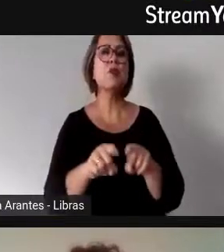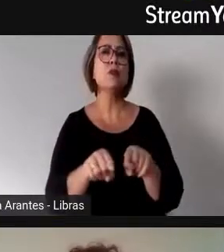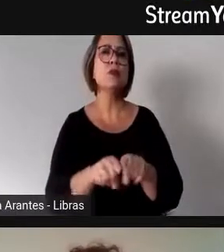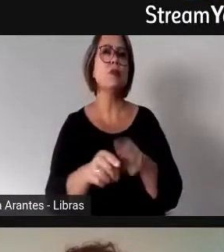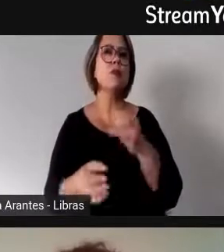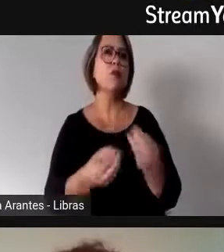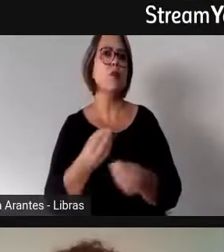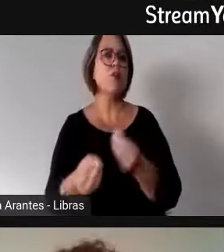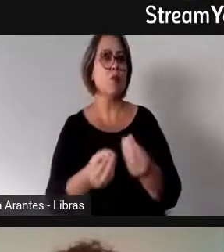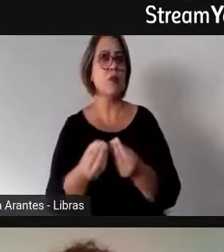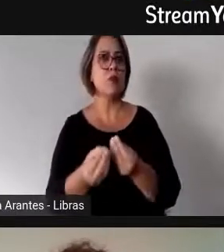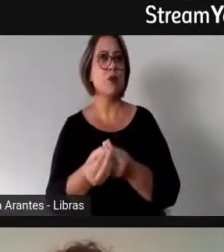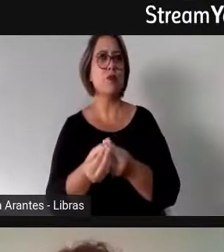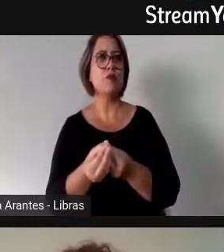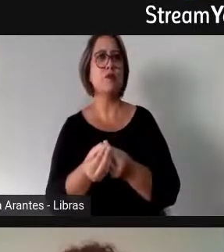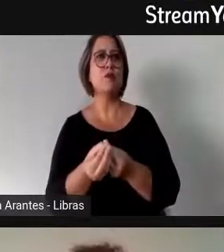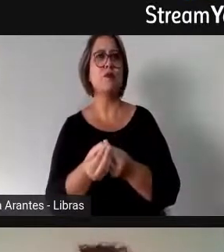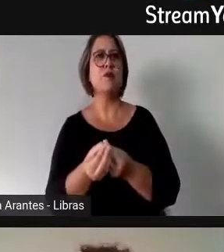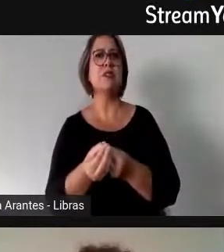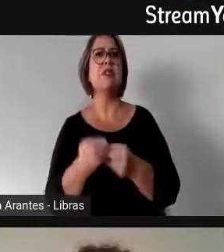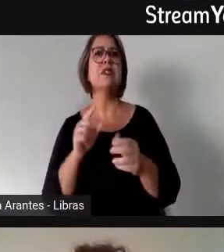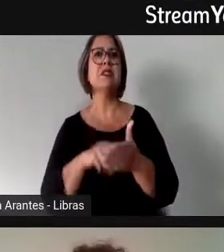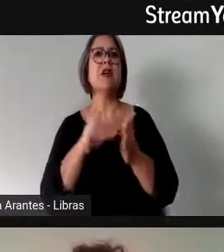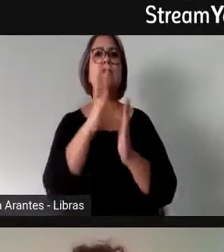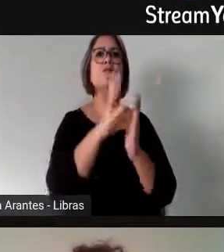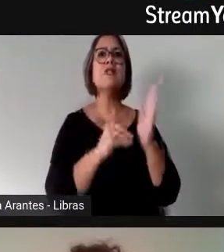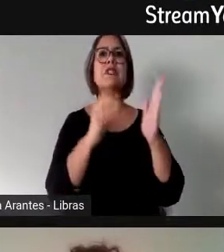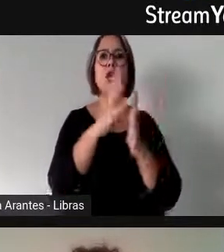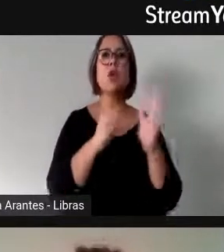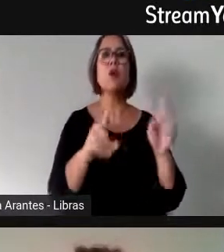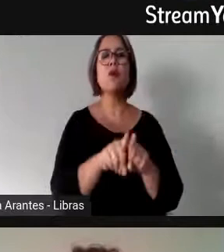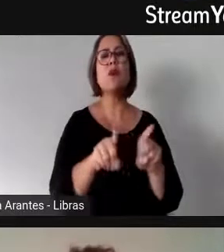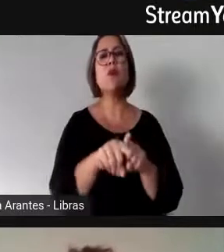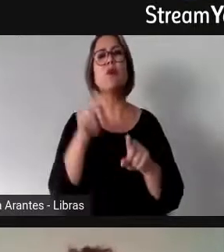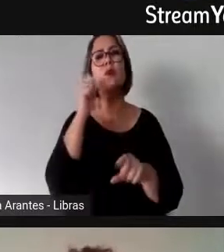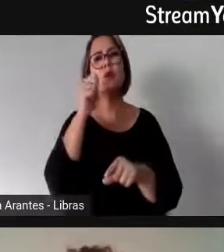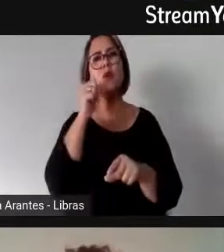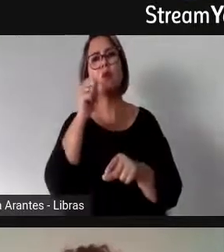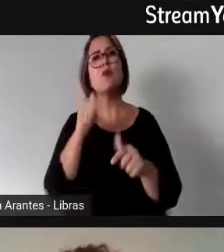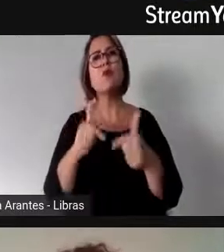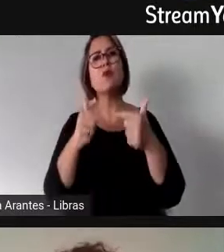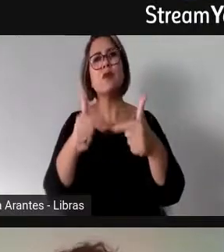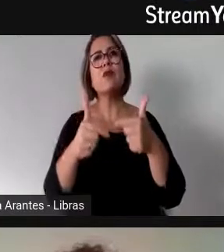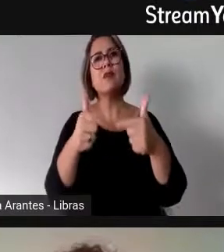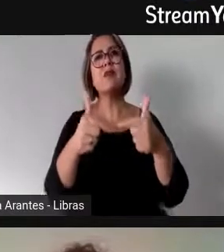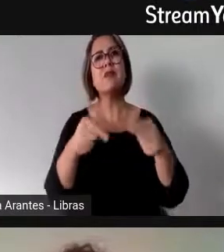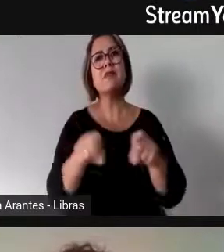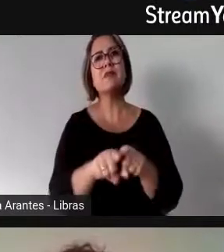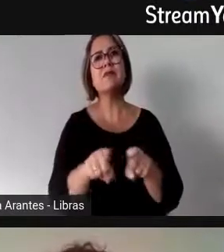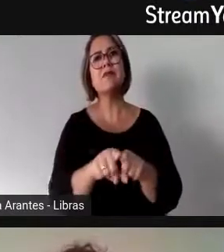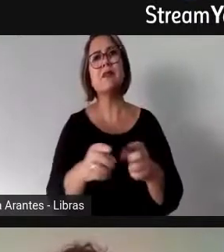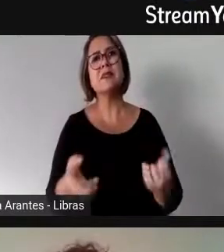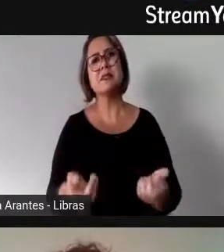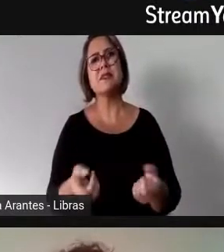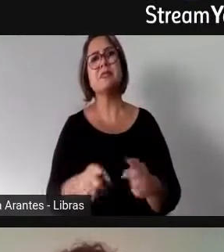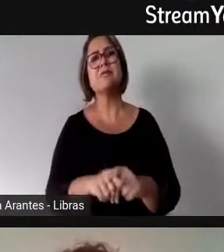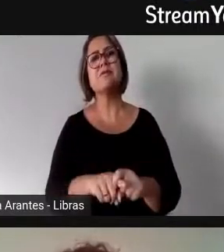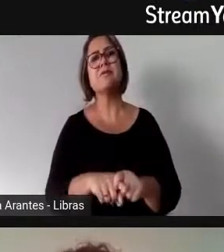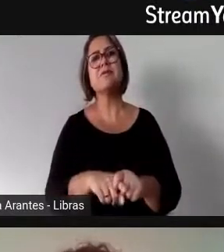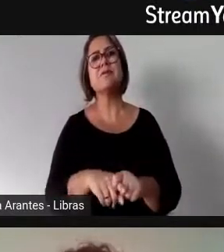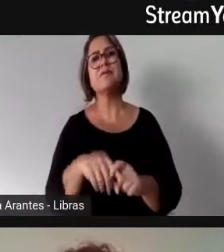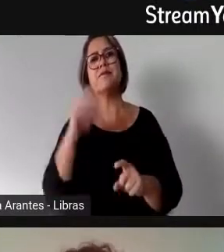educação, então, nós temos modelos de mulheres na política que não são esse exemplo de mulheres que nós queremos